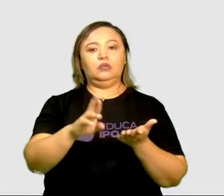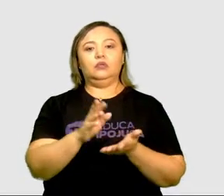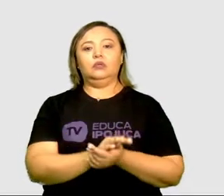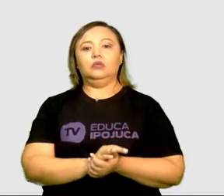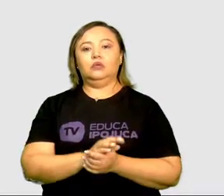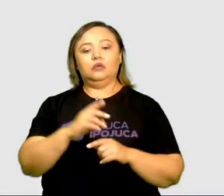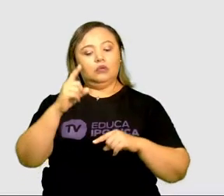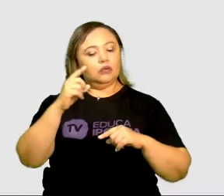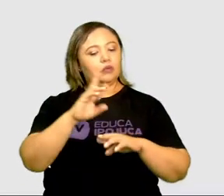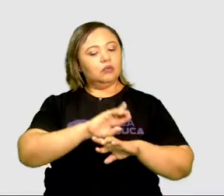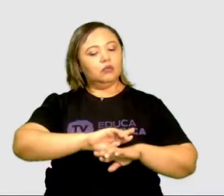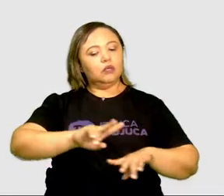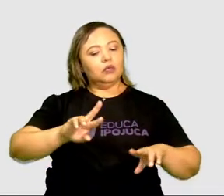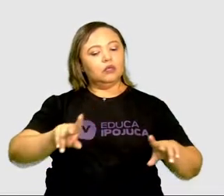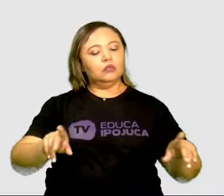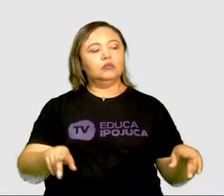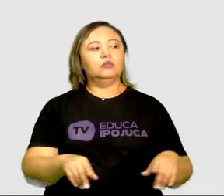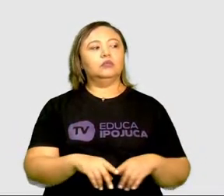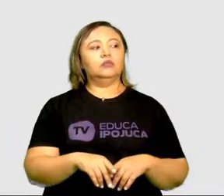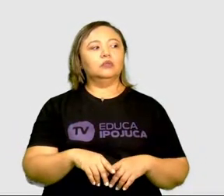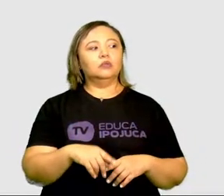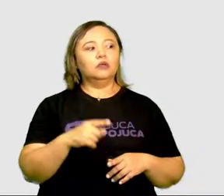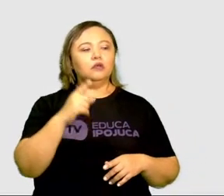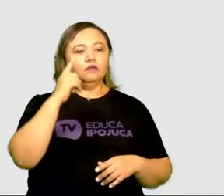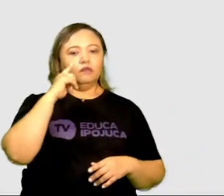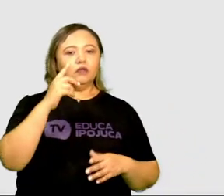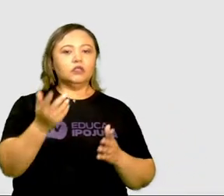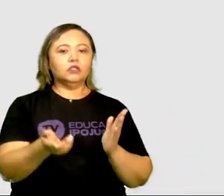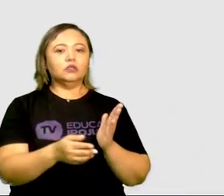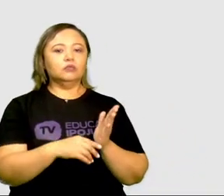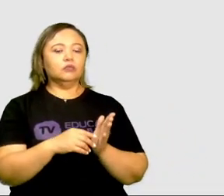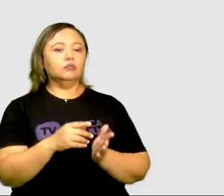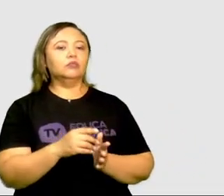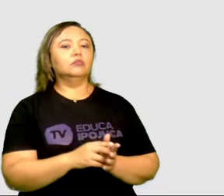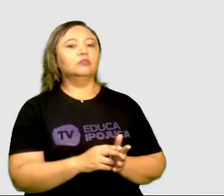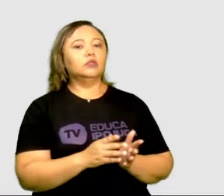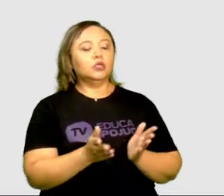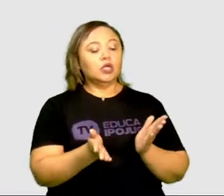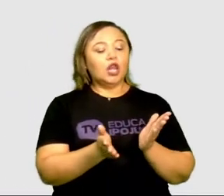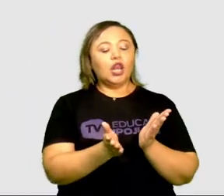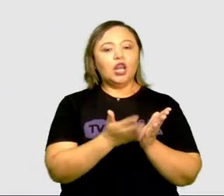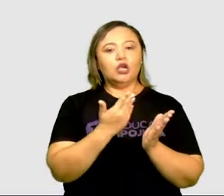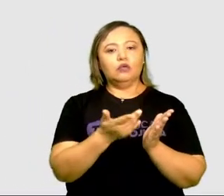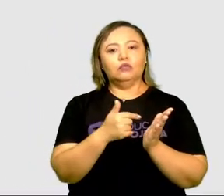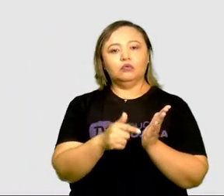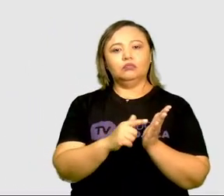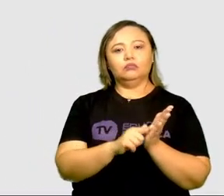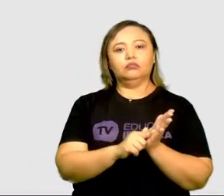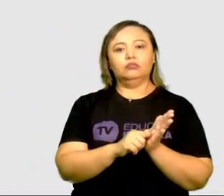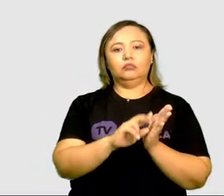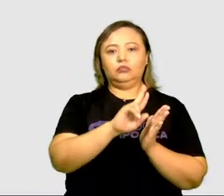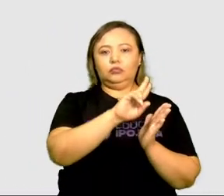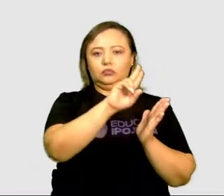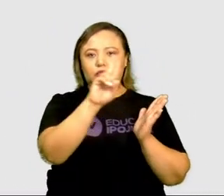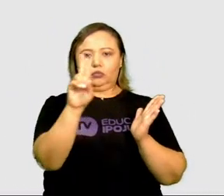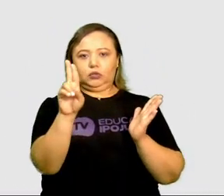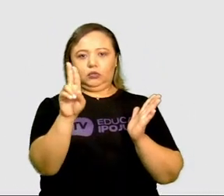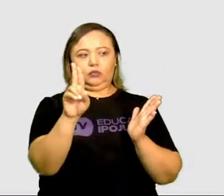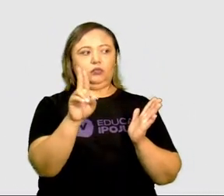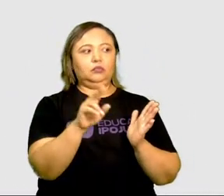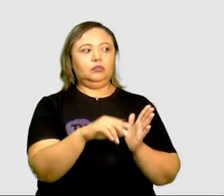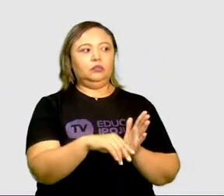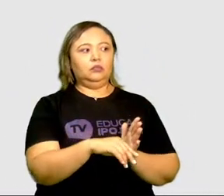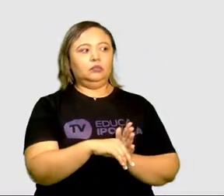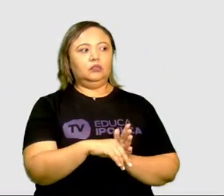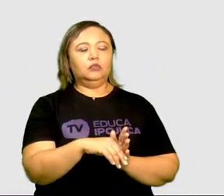objetos. E aí a gente vai analisar duas capinhas de dois livros. O primeiro diz assim,